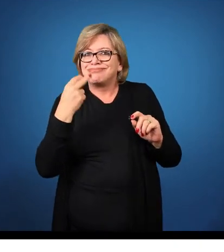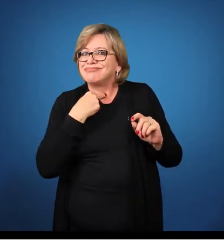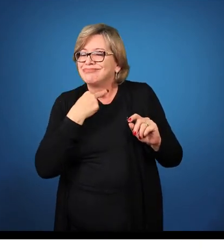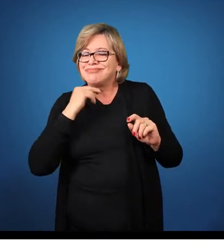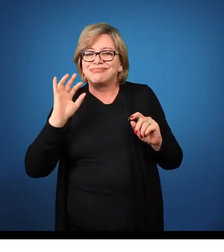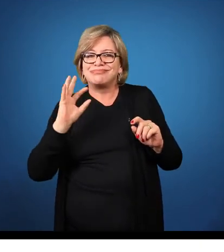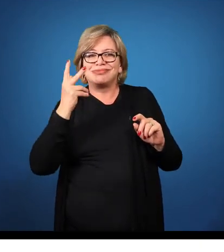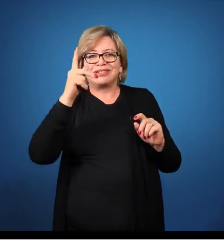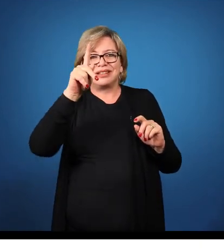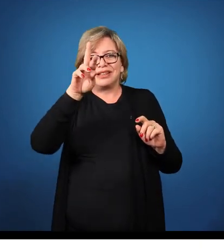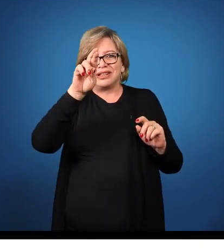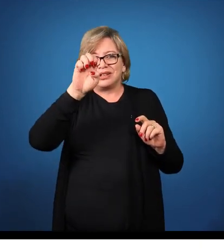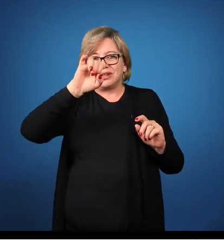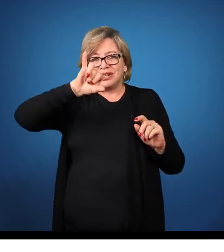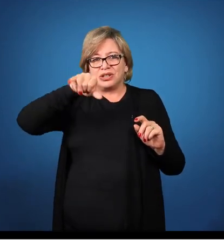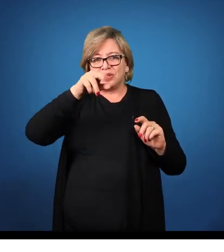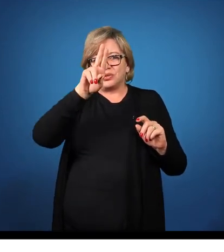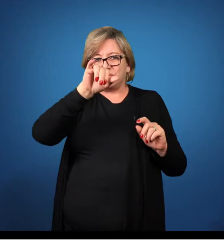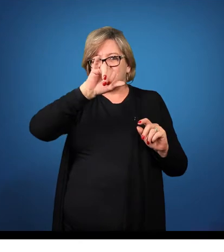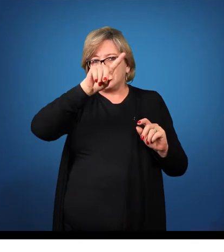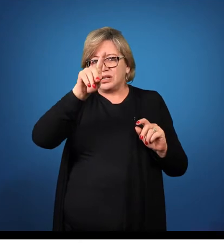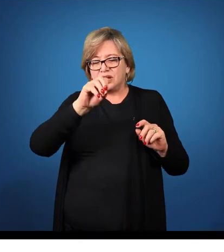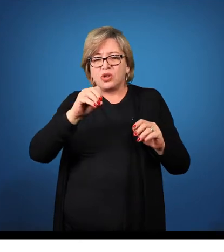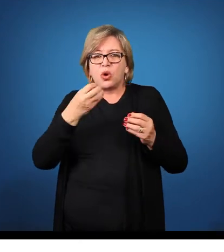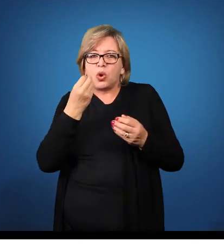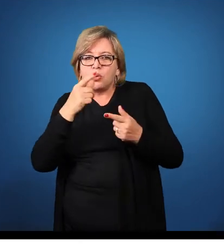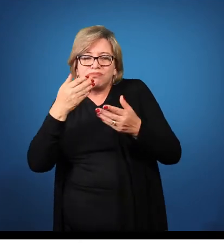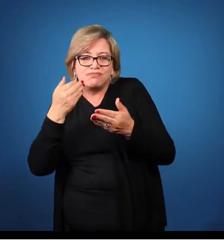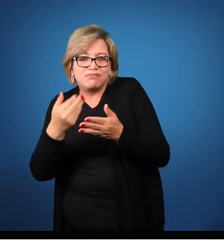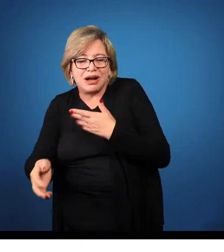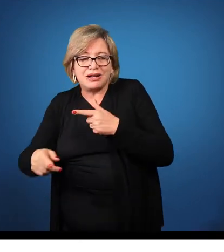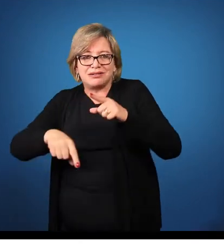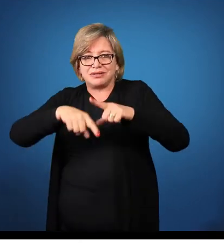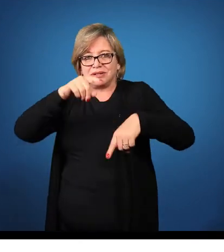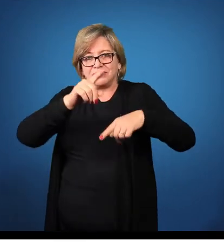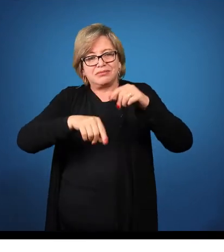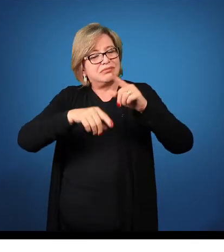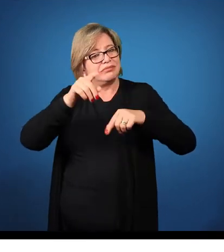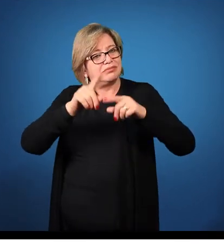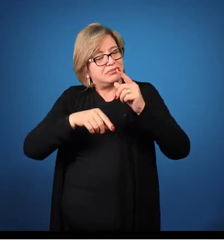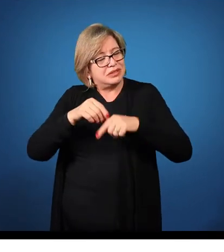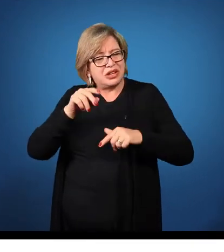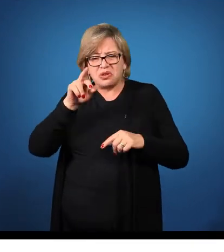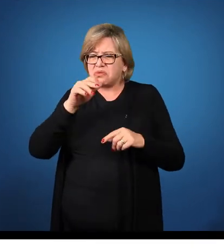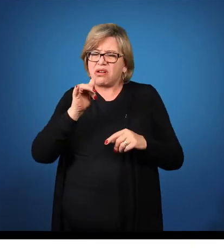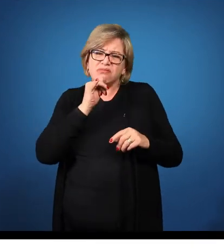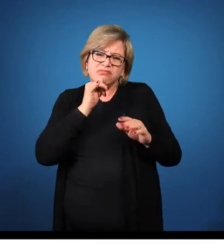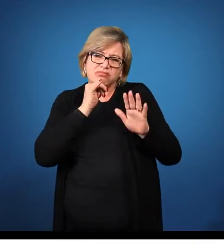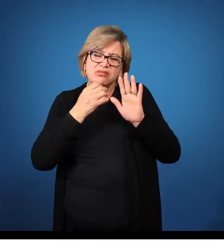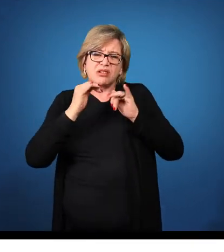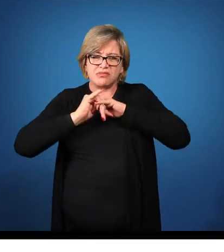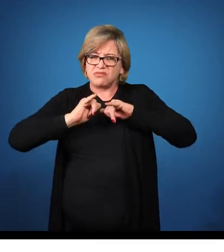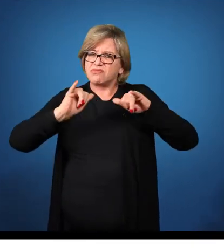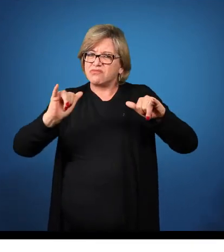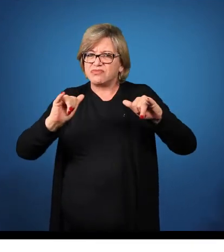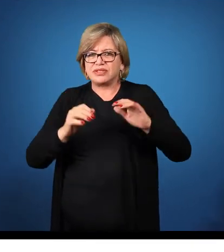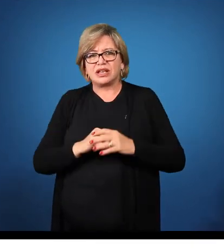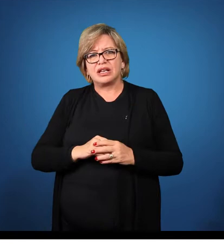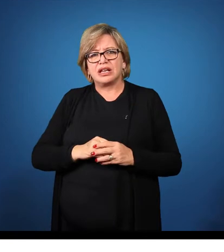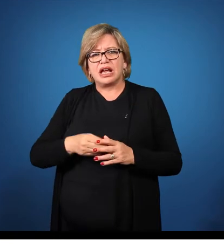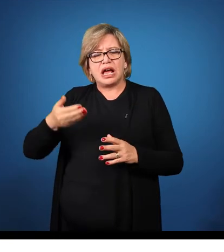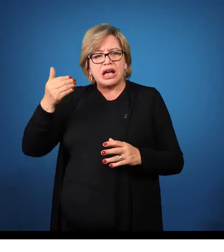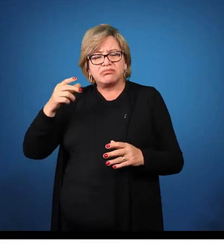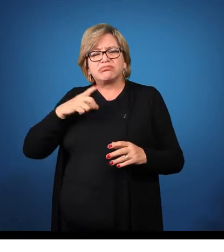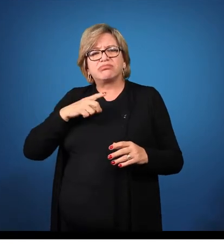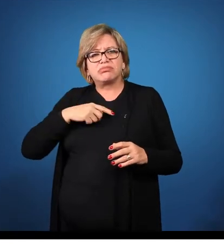percas de materiais, como esse que eu falei lá da empresa vendendo esse produto mais barato. Outro dia mesmo, teve uma